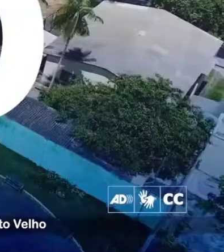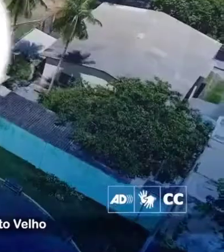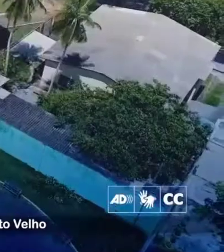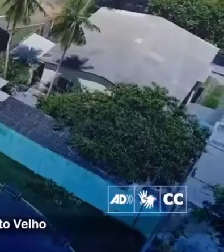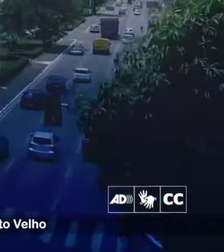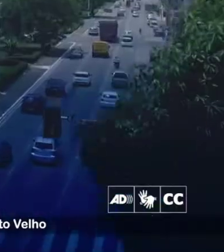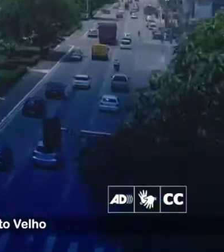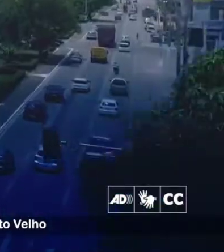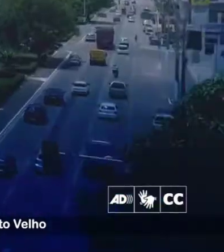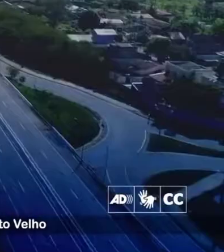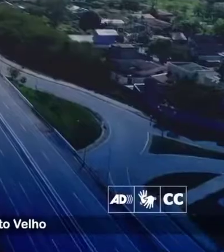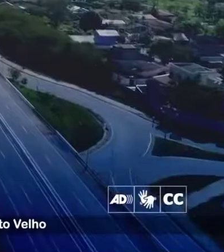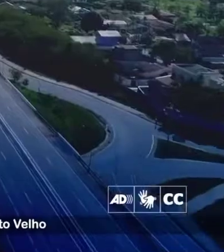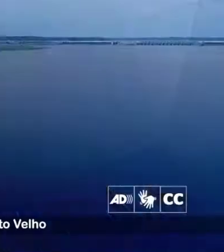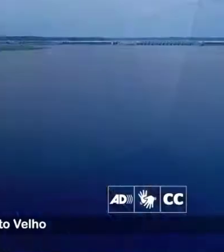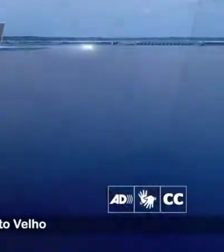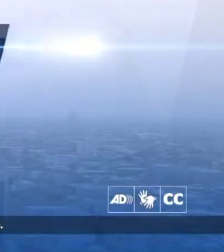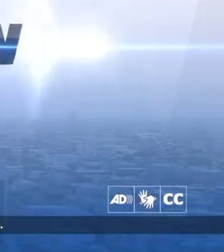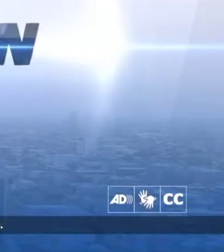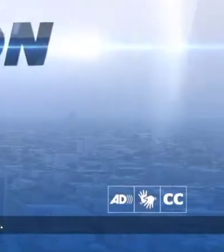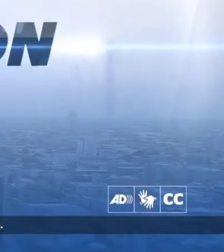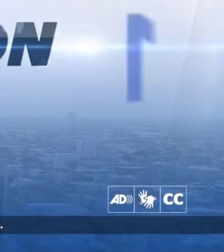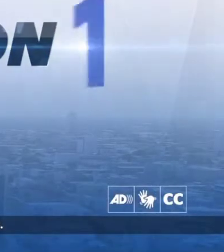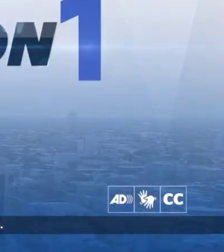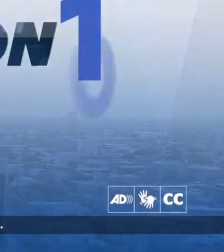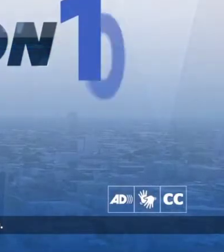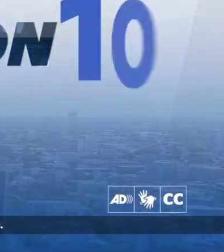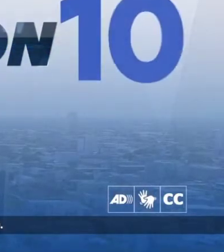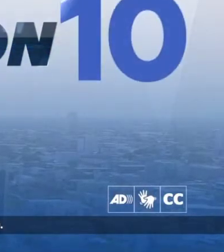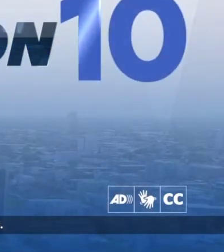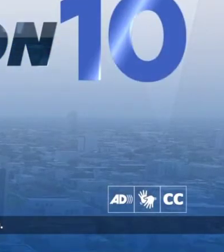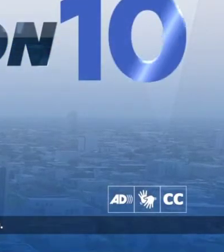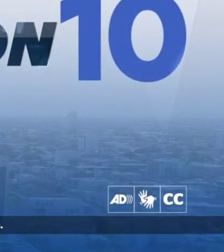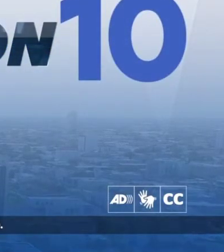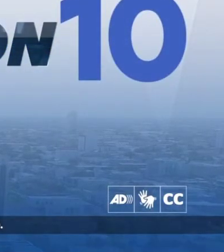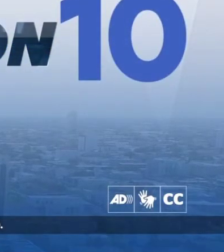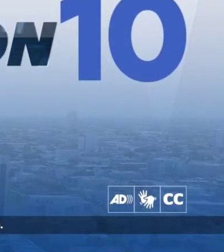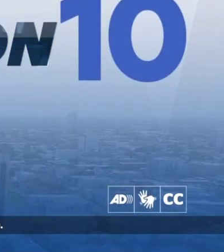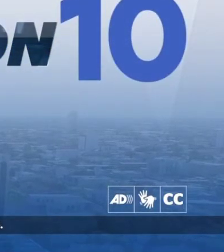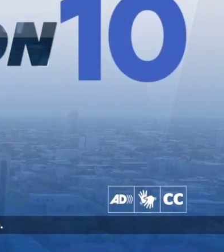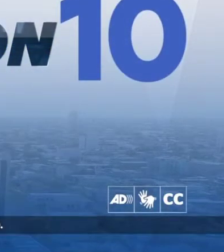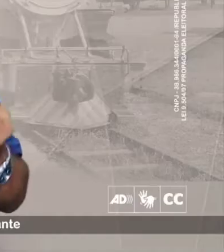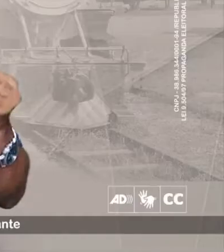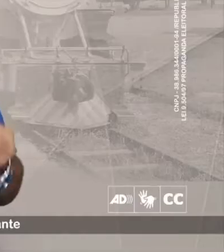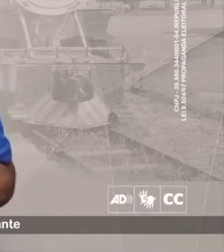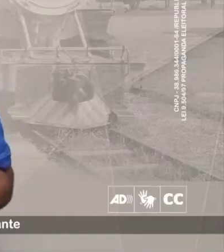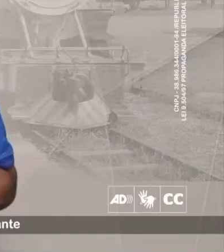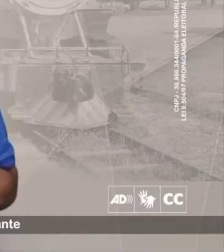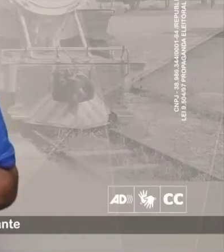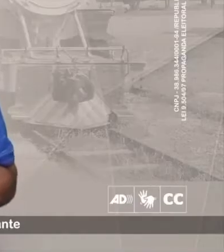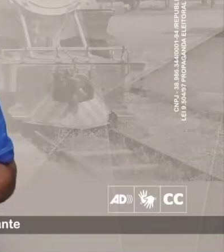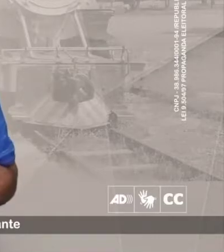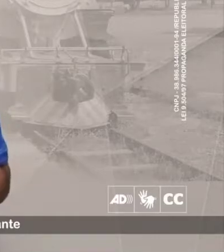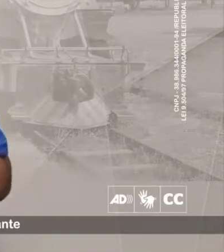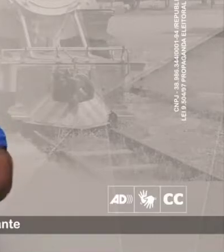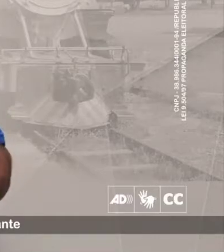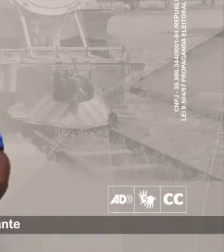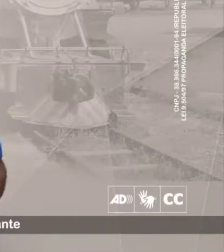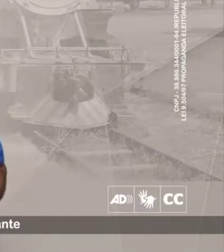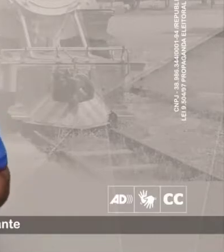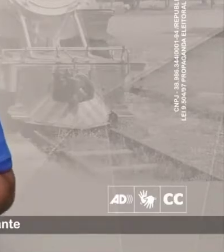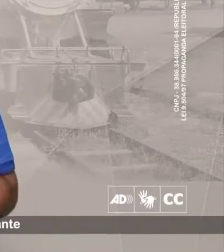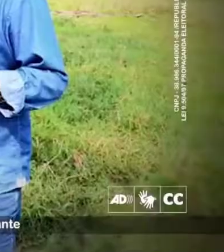Ele é um dos que mais destinou recursos para Porto Velho. Lindomar Garçom 10, vice Milene Barreto. Durante todo esse período,